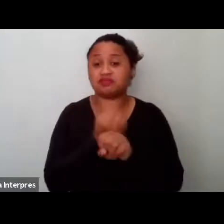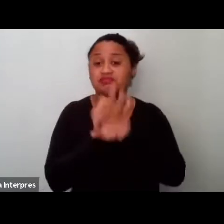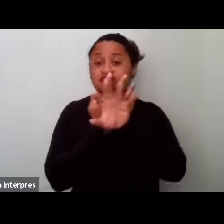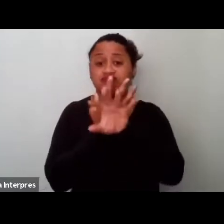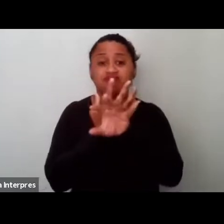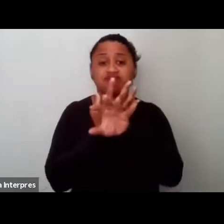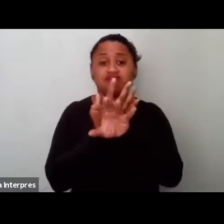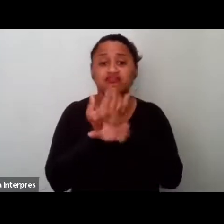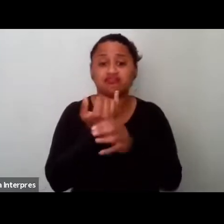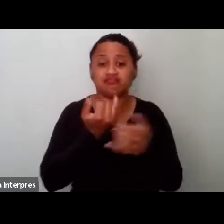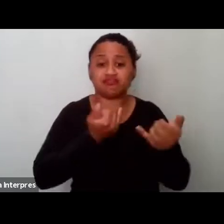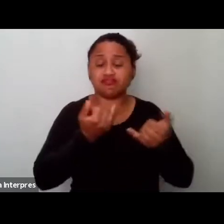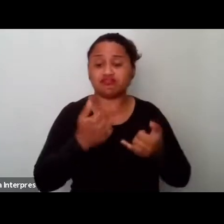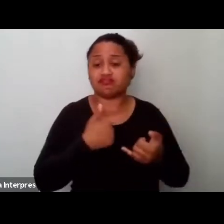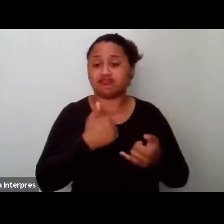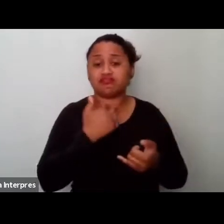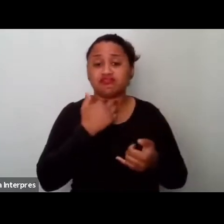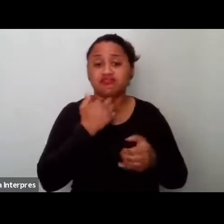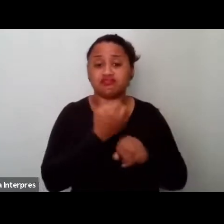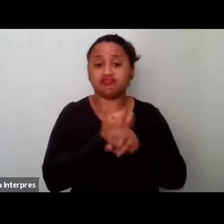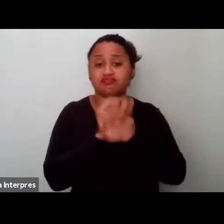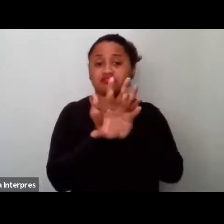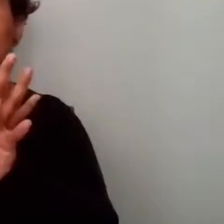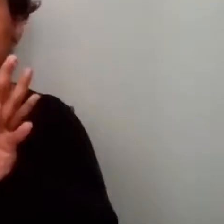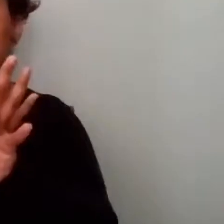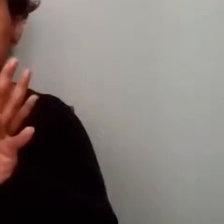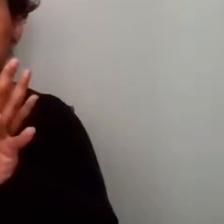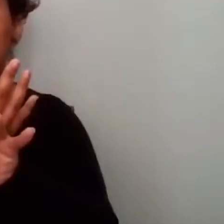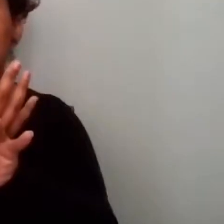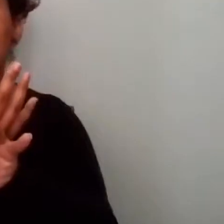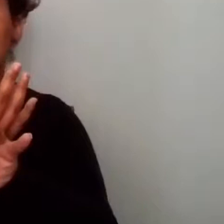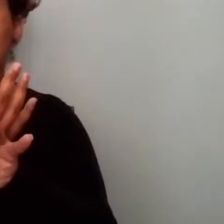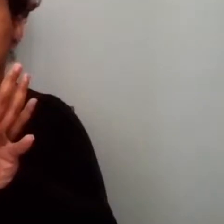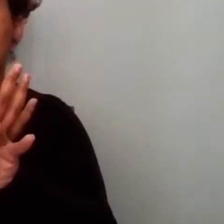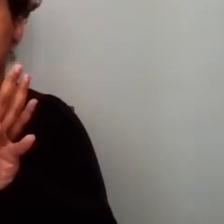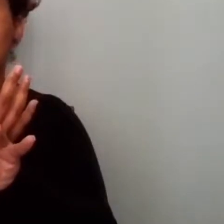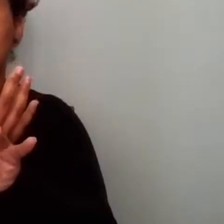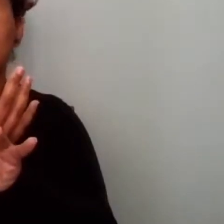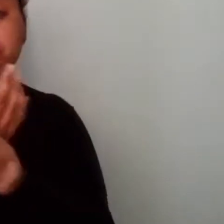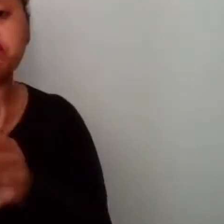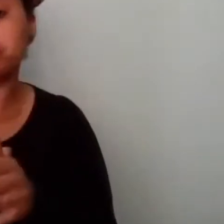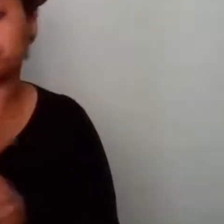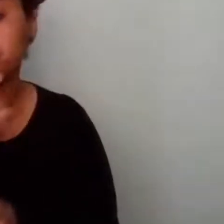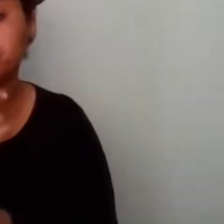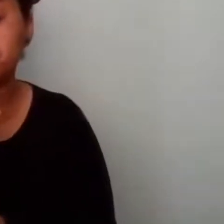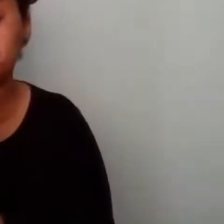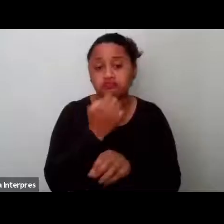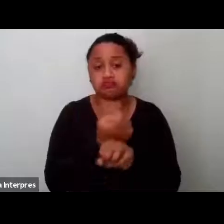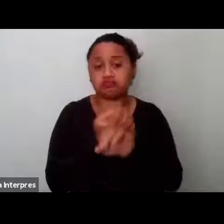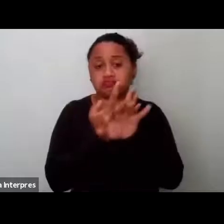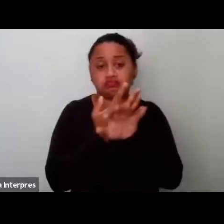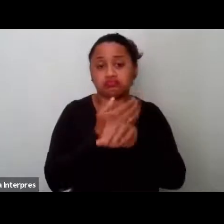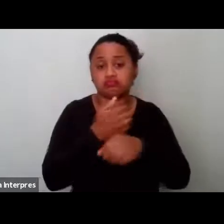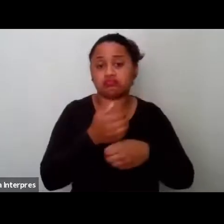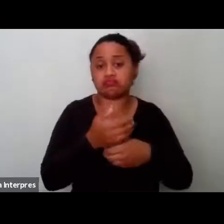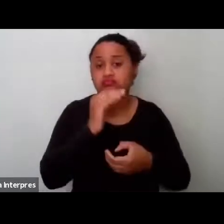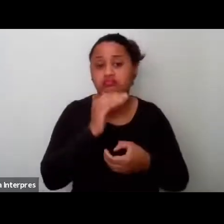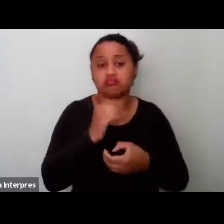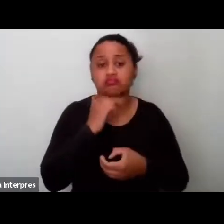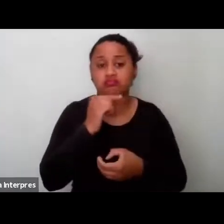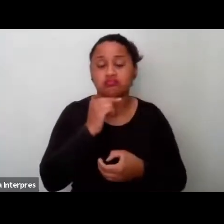eu posso abrir porque eu acho que eu posso a câmera. Acho que agora foi.